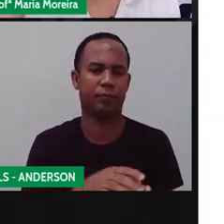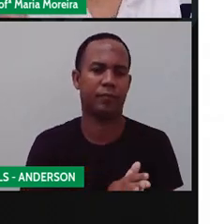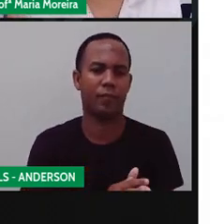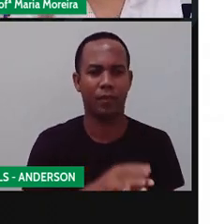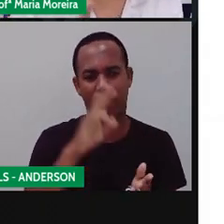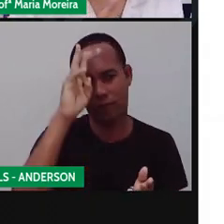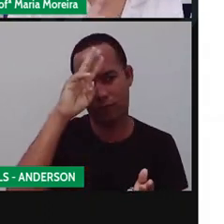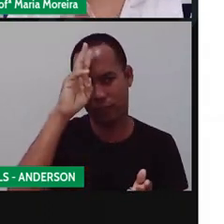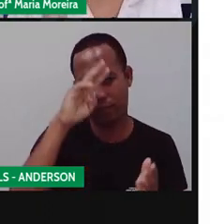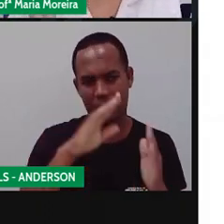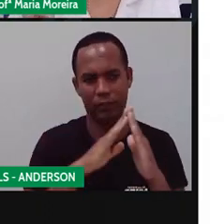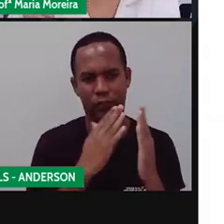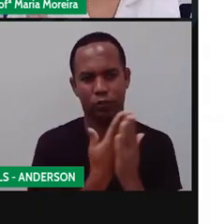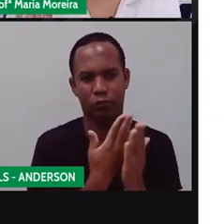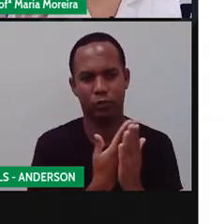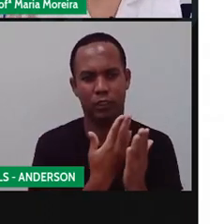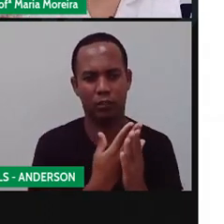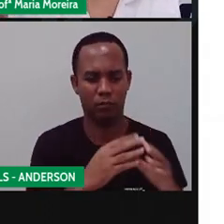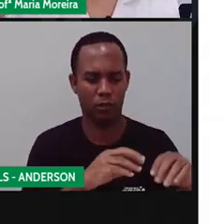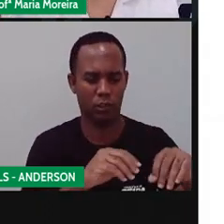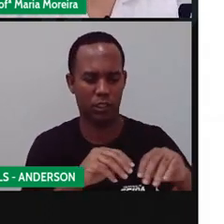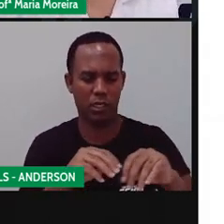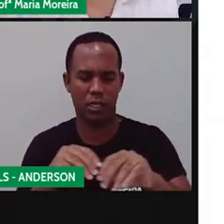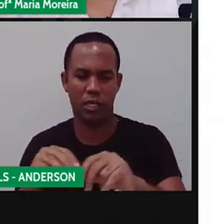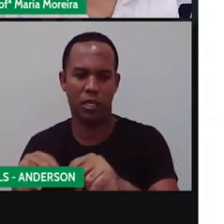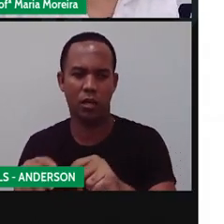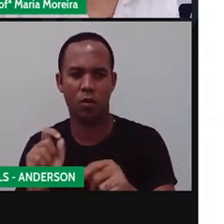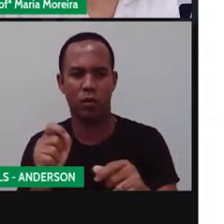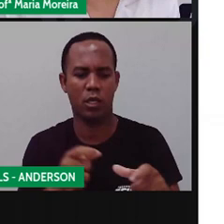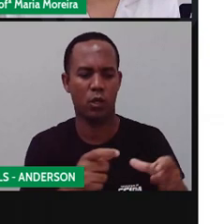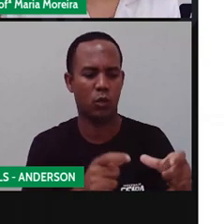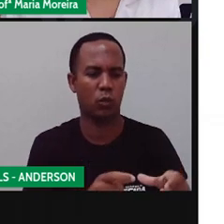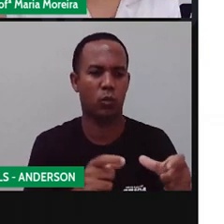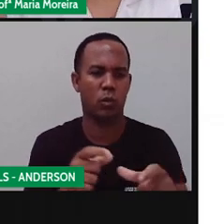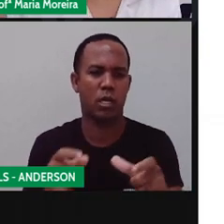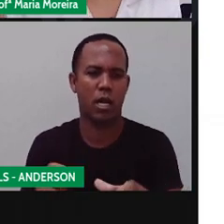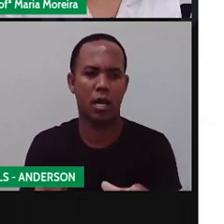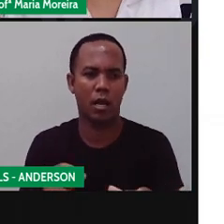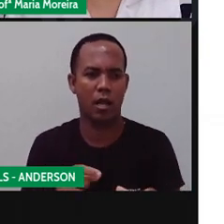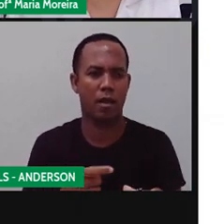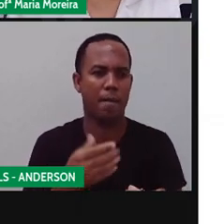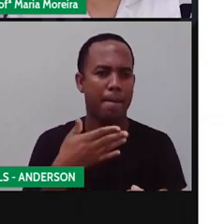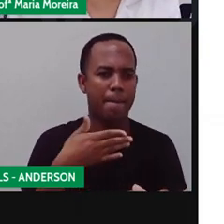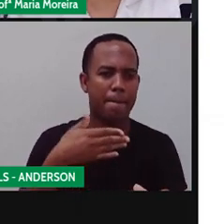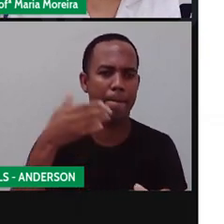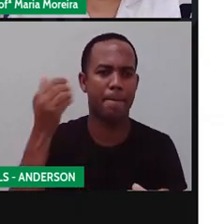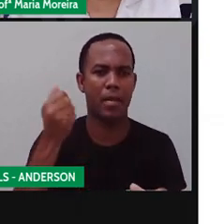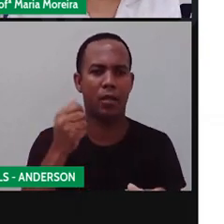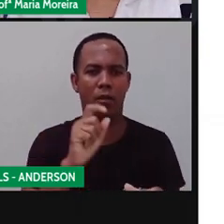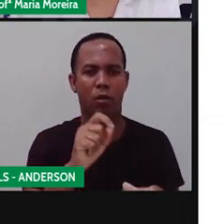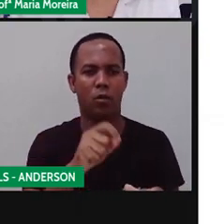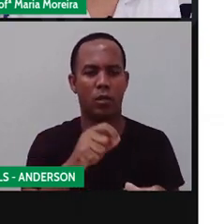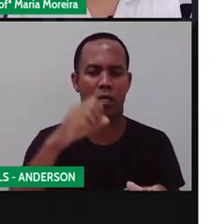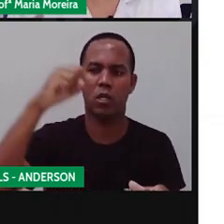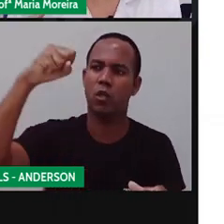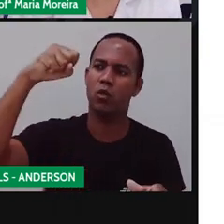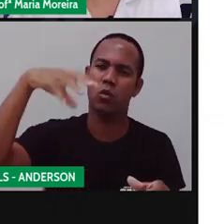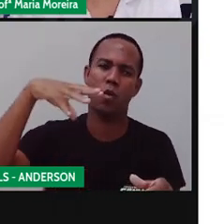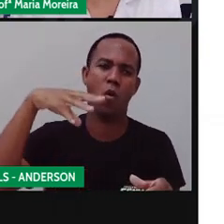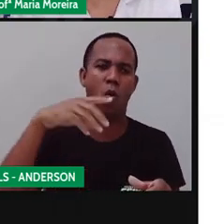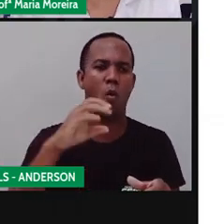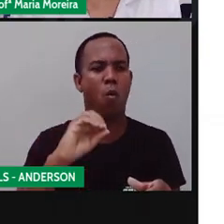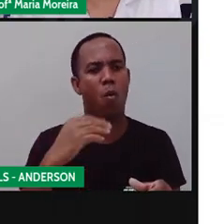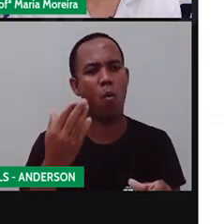Lembra de quando a gente estava estudando a Terra? Que tem locais do nosso planeta que estão mais próximos do Sol e que por isso